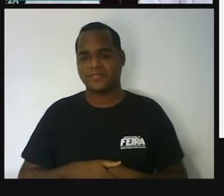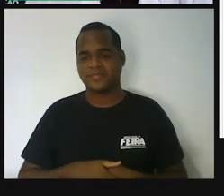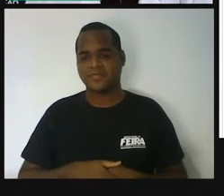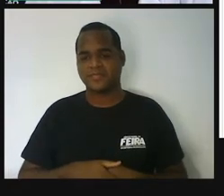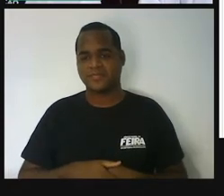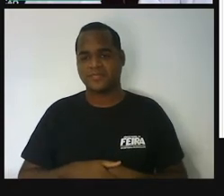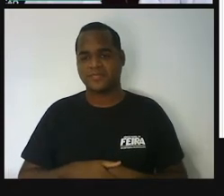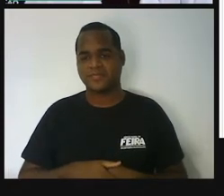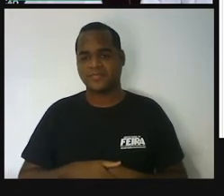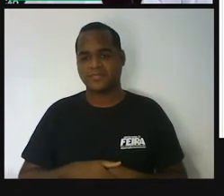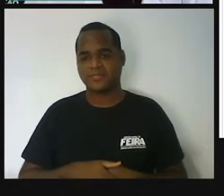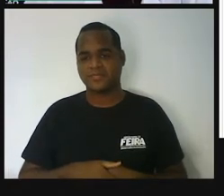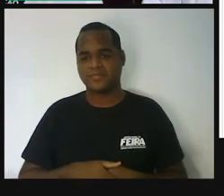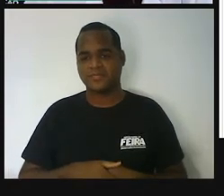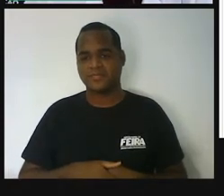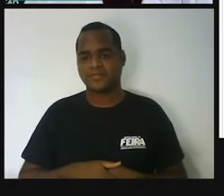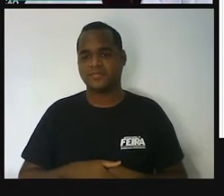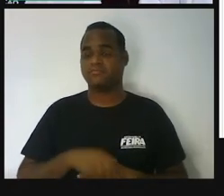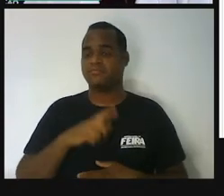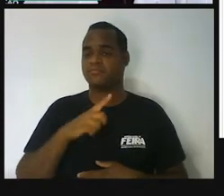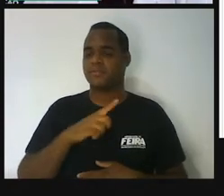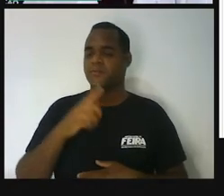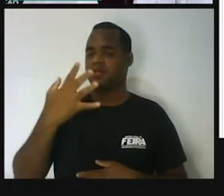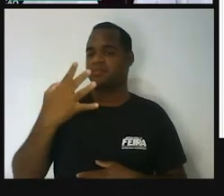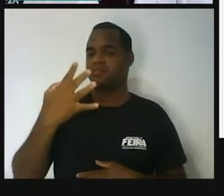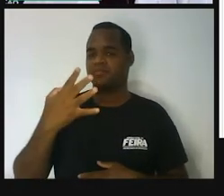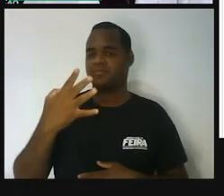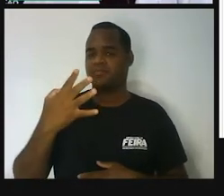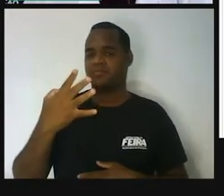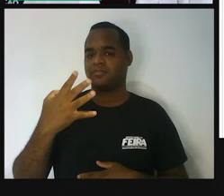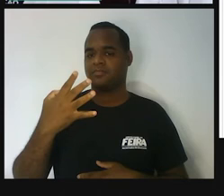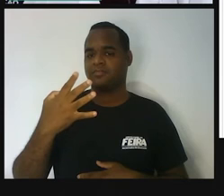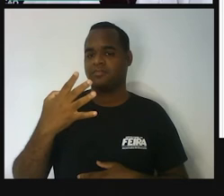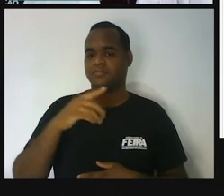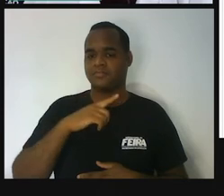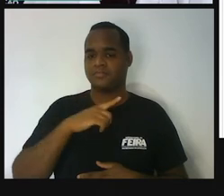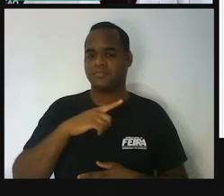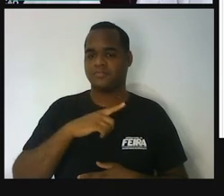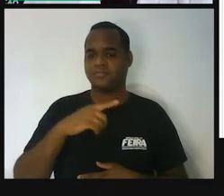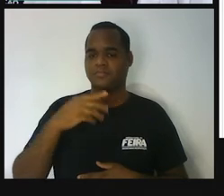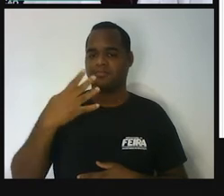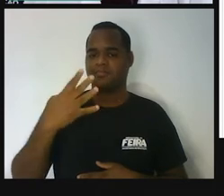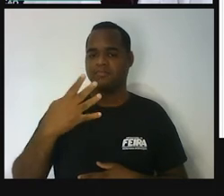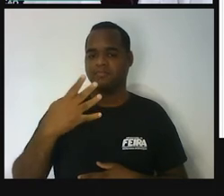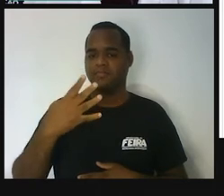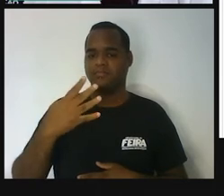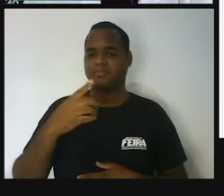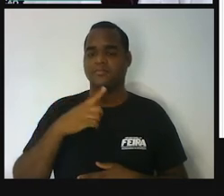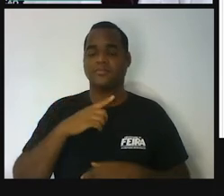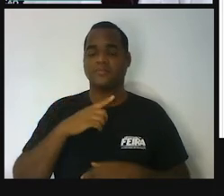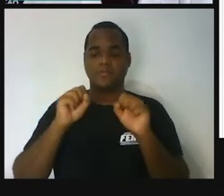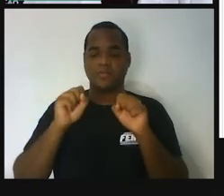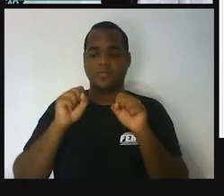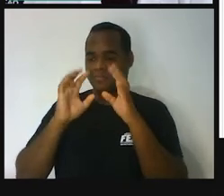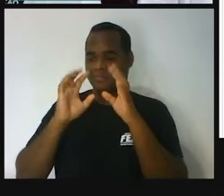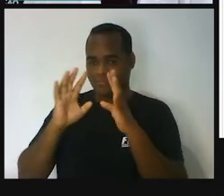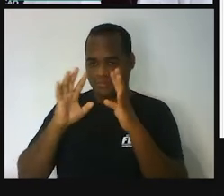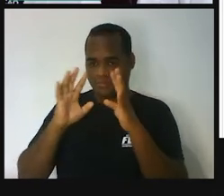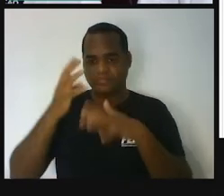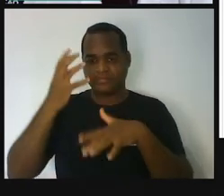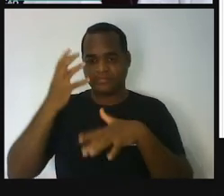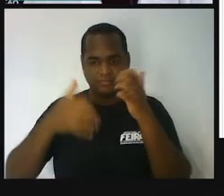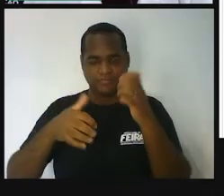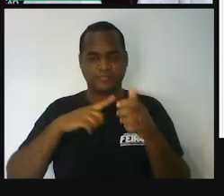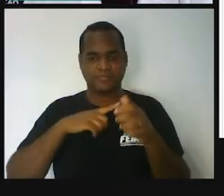conhece e que tem quatro lados? Essa, com certeza, você já ouviu bastante. É o famoso